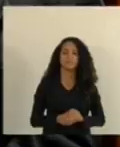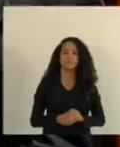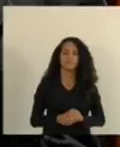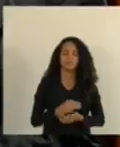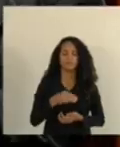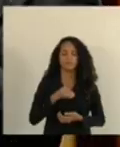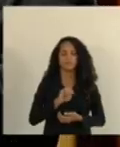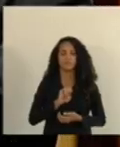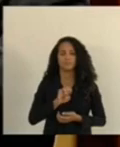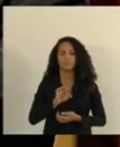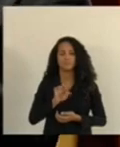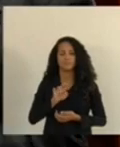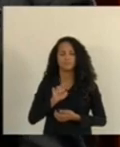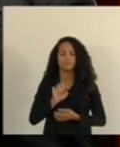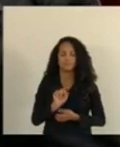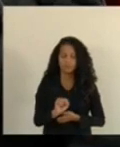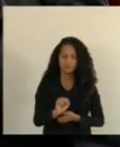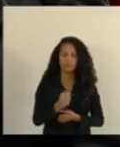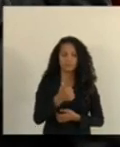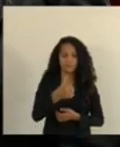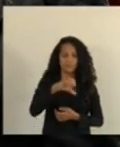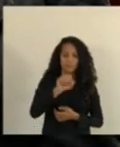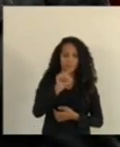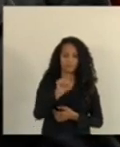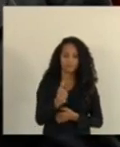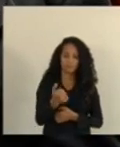Mateus 19, 14